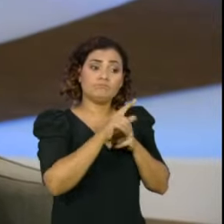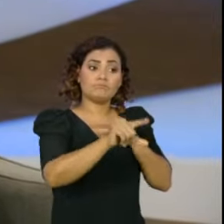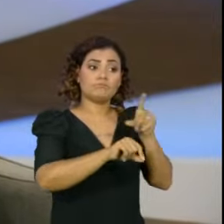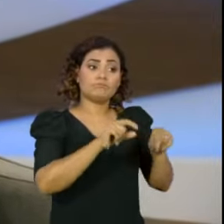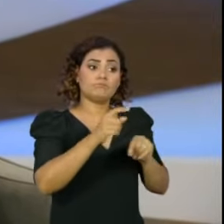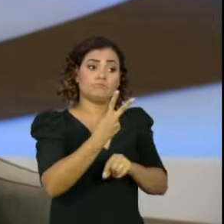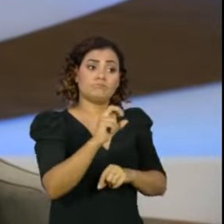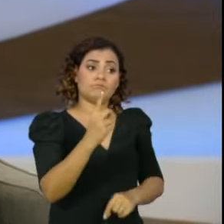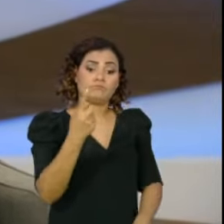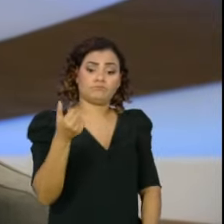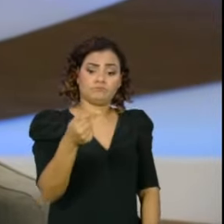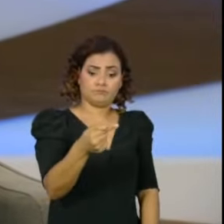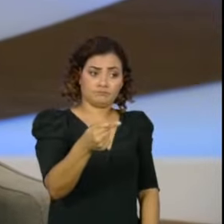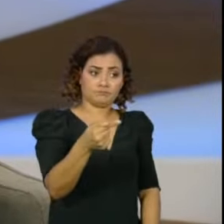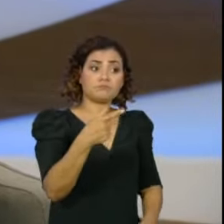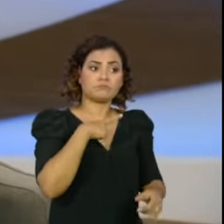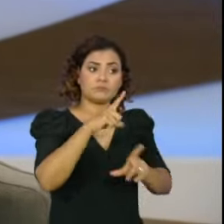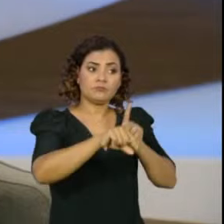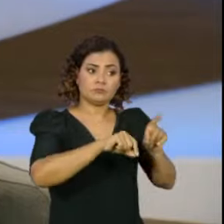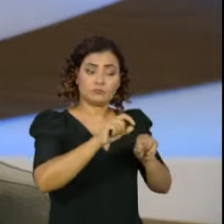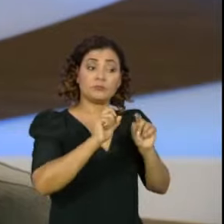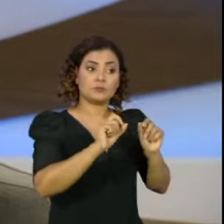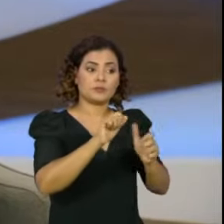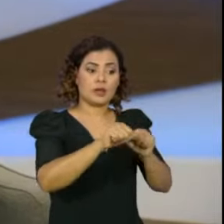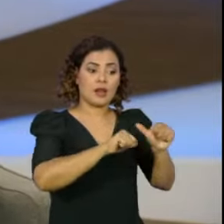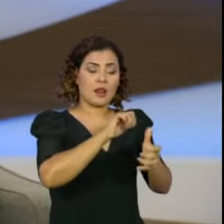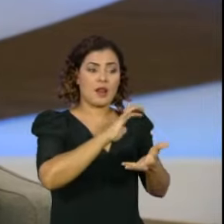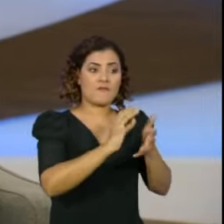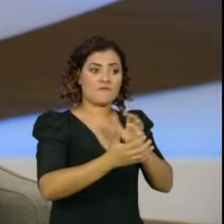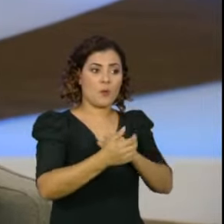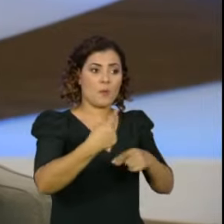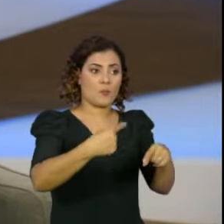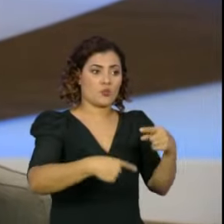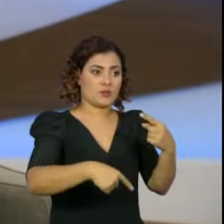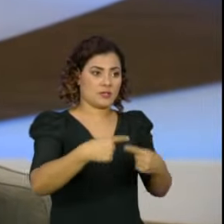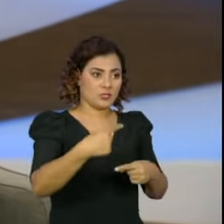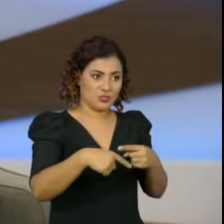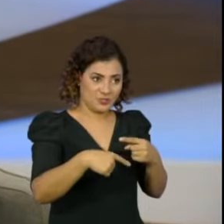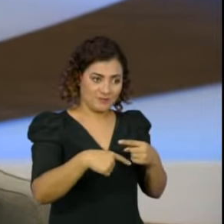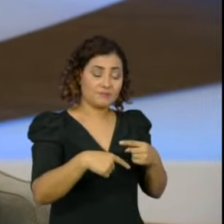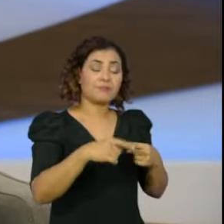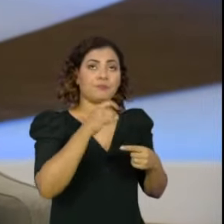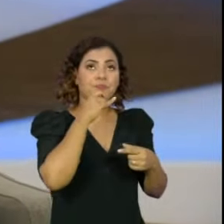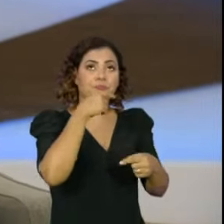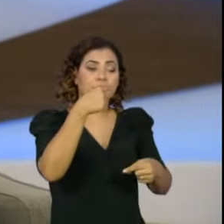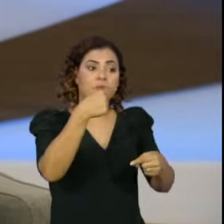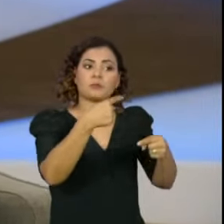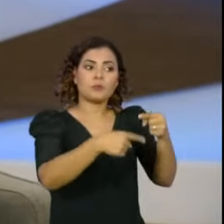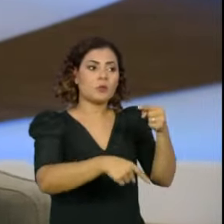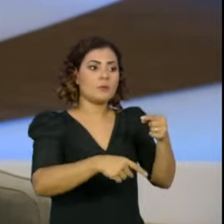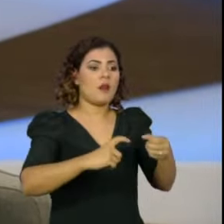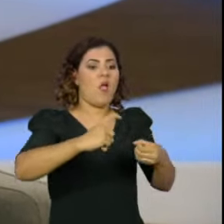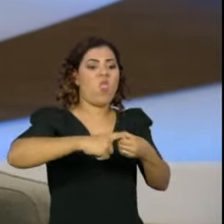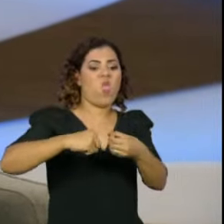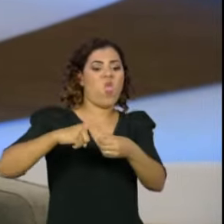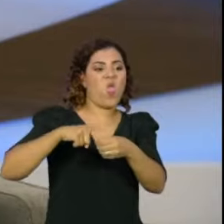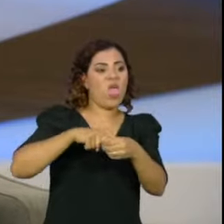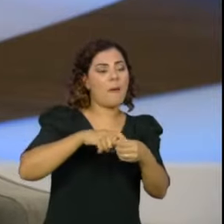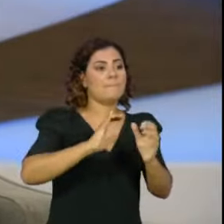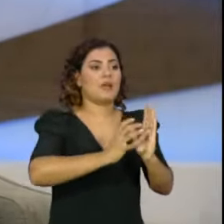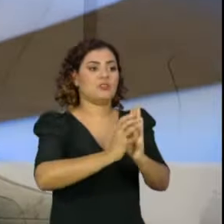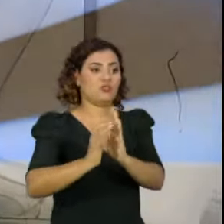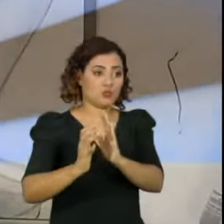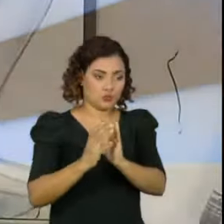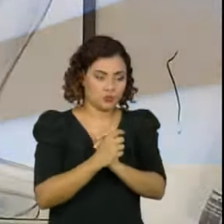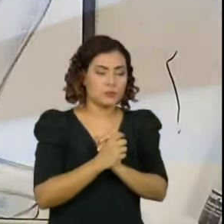2017, essa opção de fazermos uma reforma política que compreendeu a proibição das coligações partidárias no âmbito das eleições